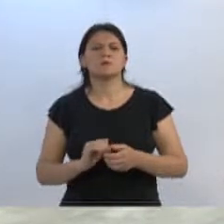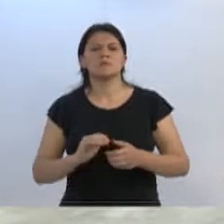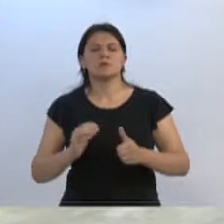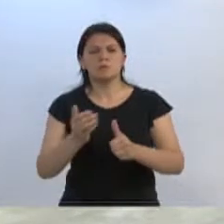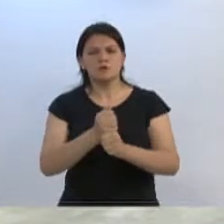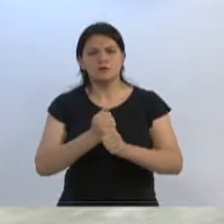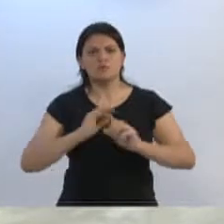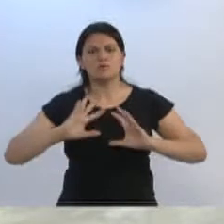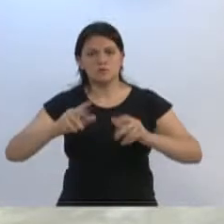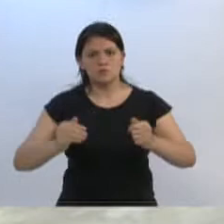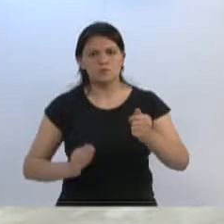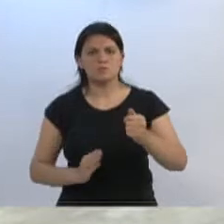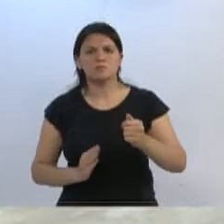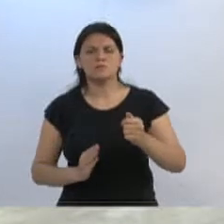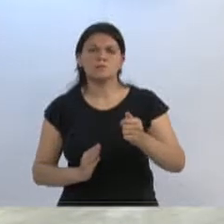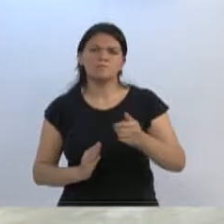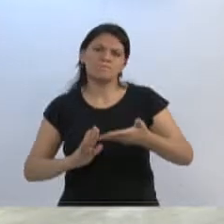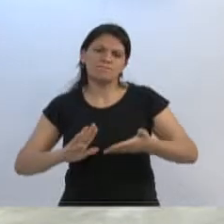fica prejudicado.